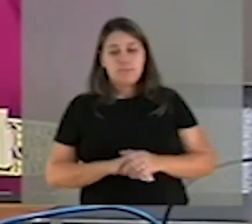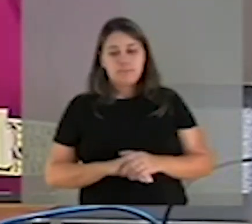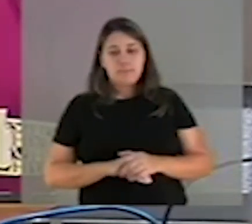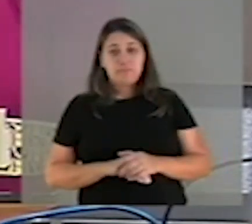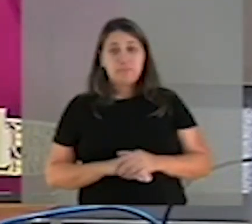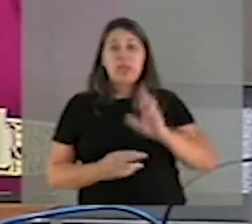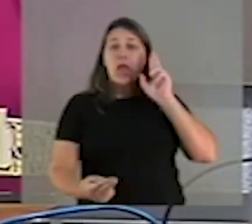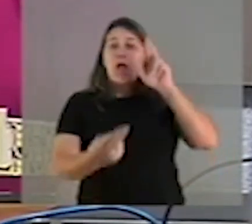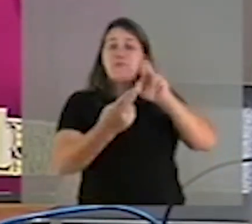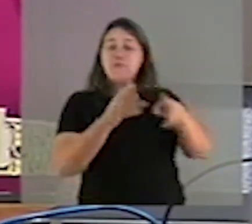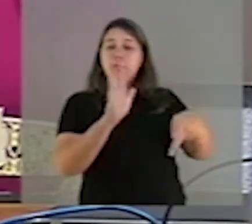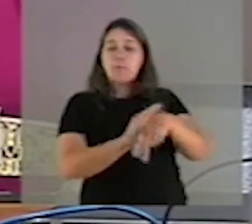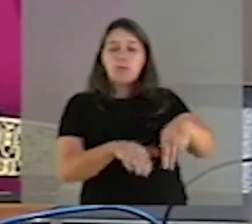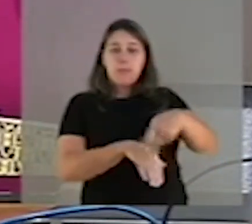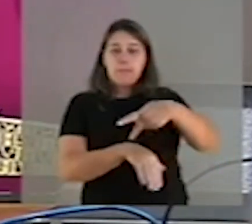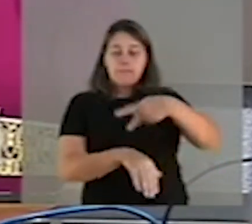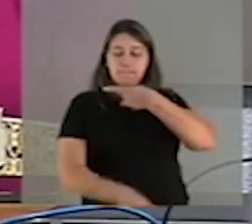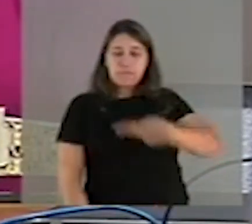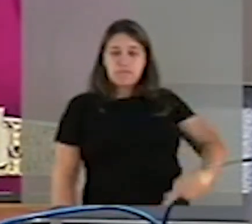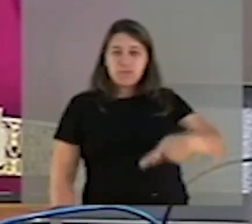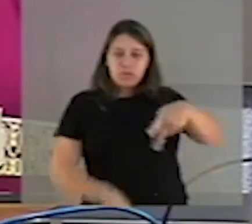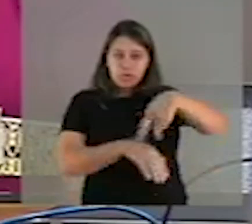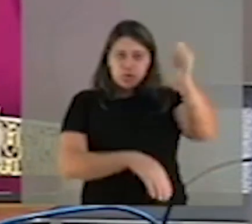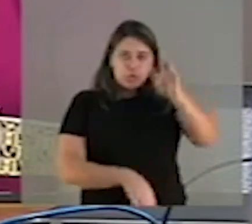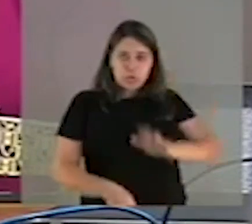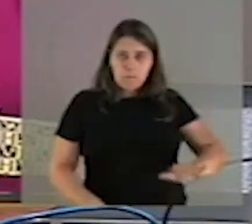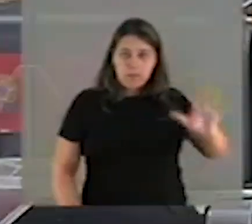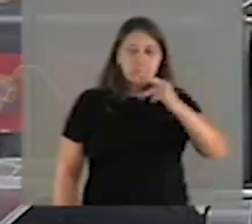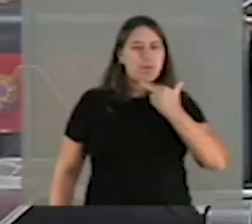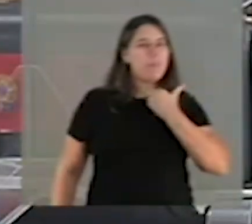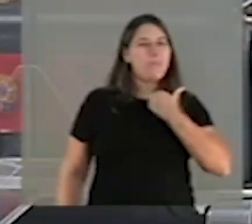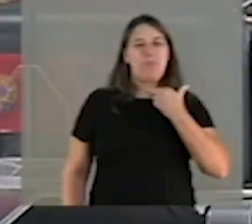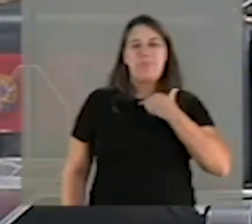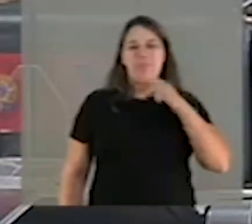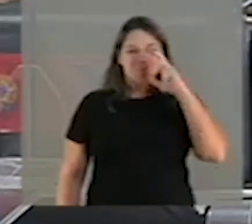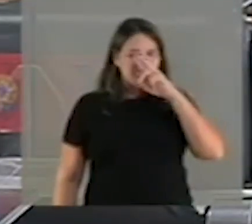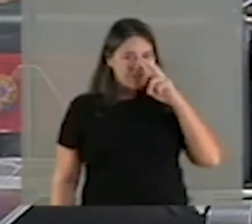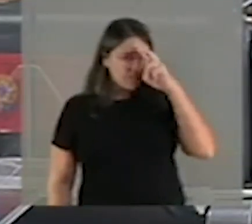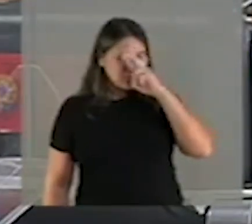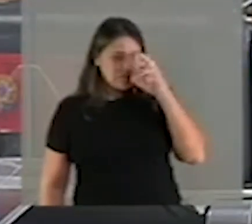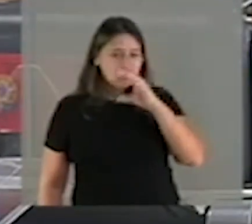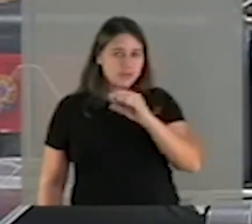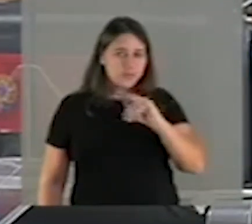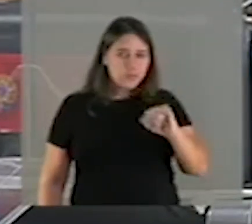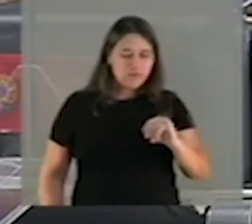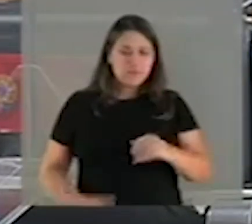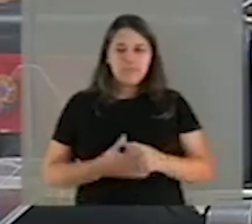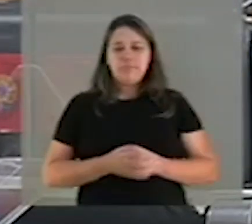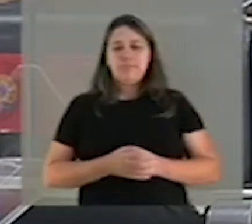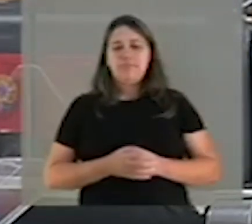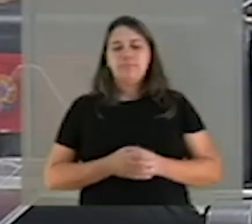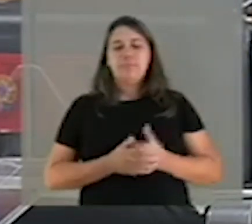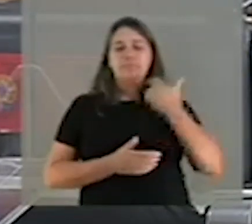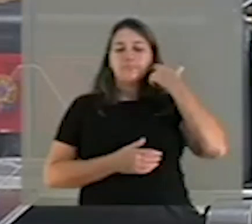referência ao Presidente da República, que não pode ser investigado no âmbito de uma comissão parlamentar de